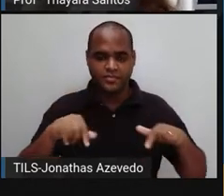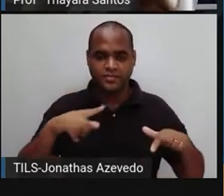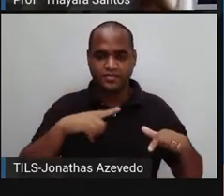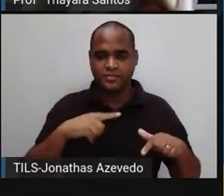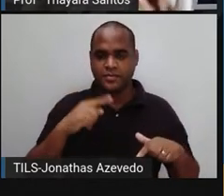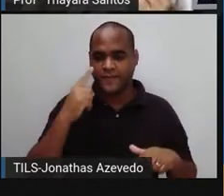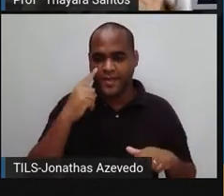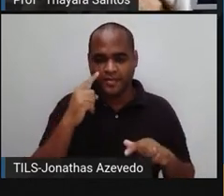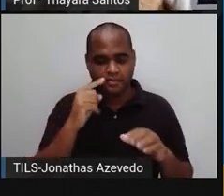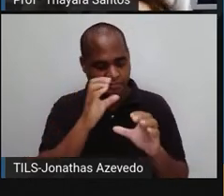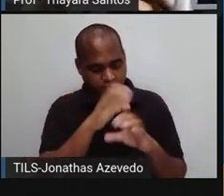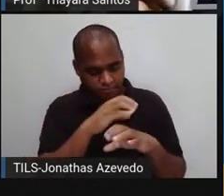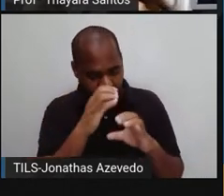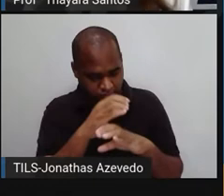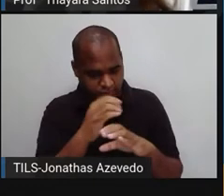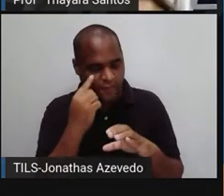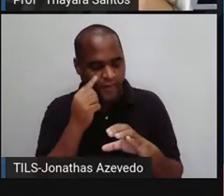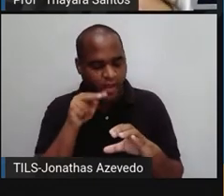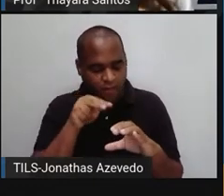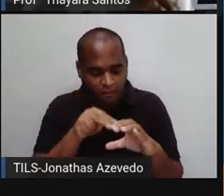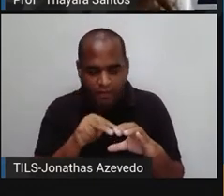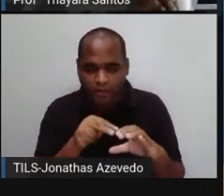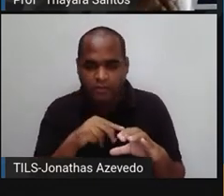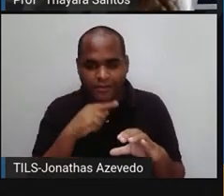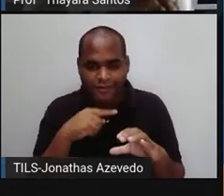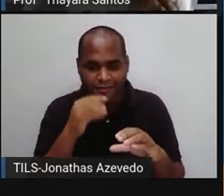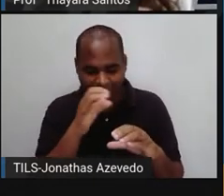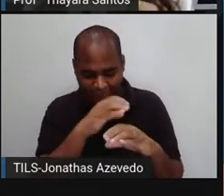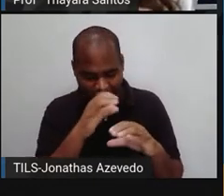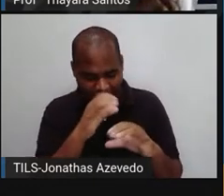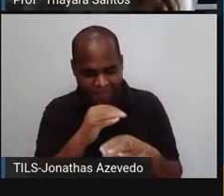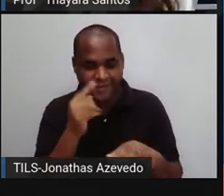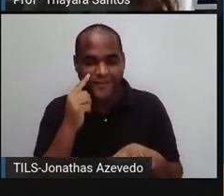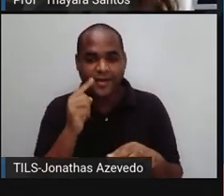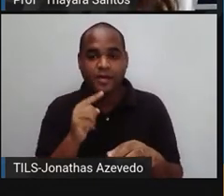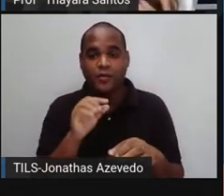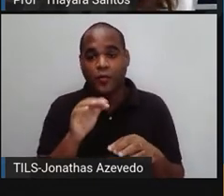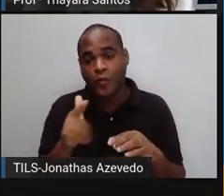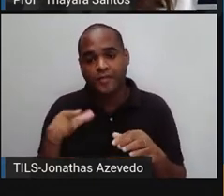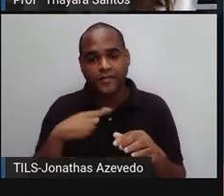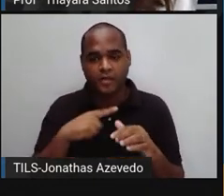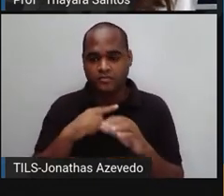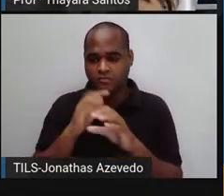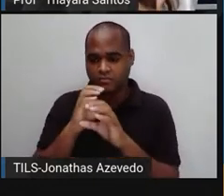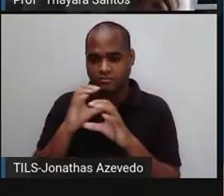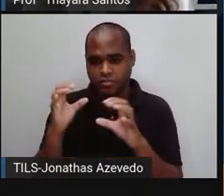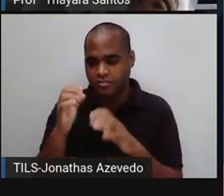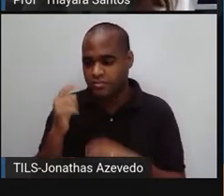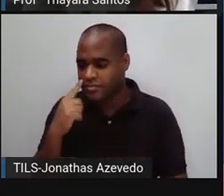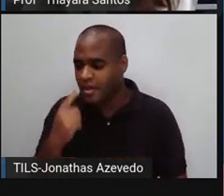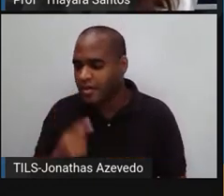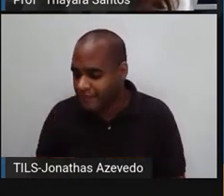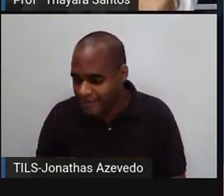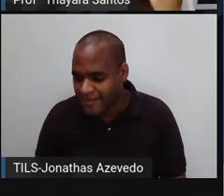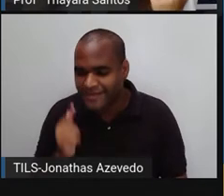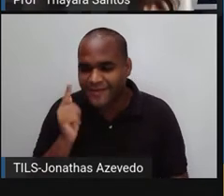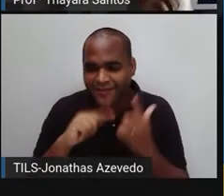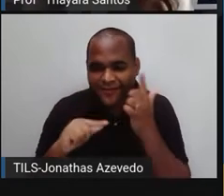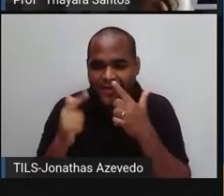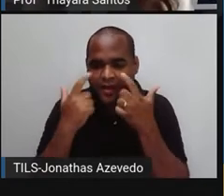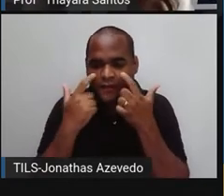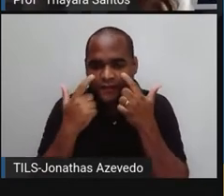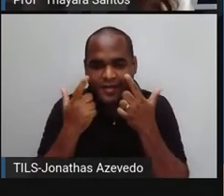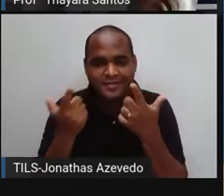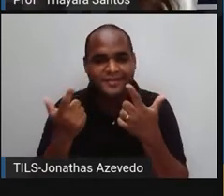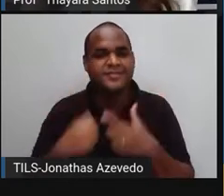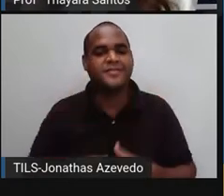microscópicos, quer dizer que eles são tão pequenininhos que a gente só vê no microscópio. Ou eles podem ser macroscópicos, como os cogumelos, que a gente consegue enxergar